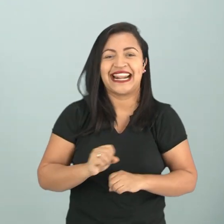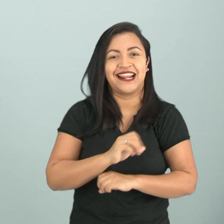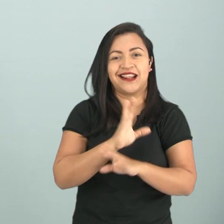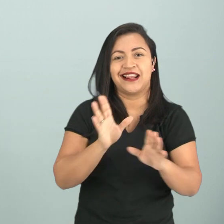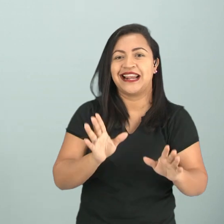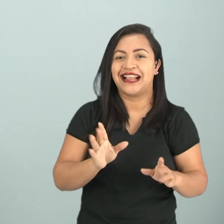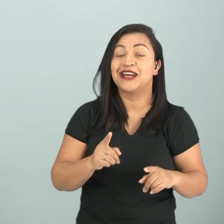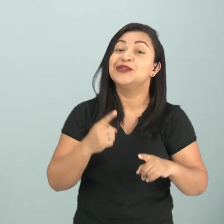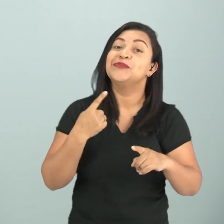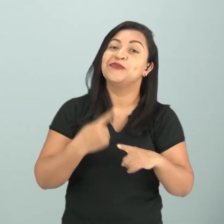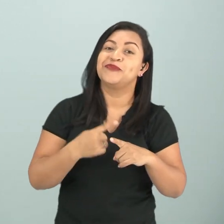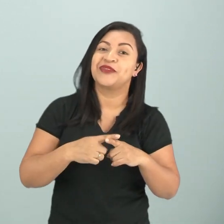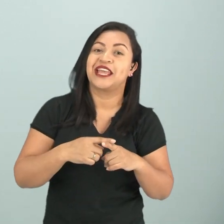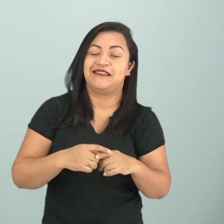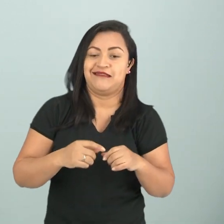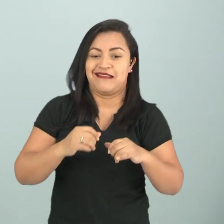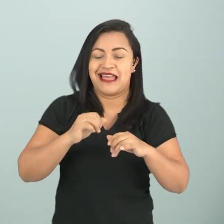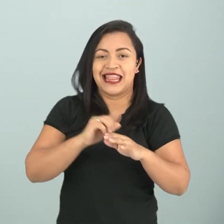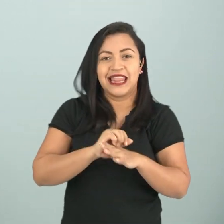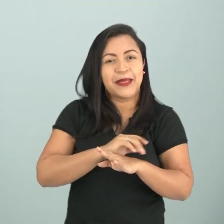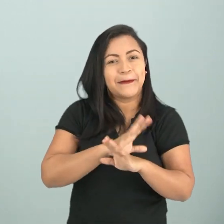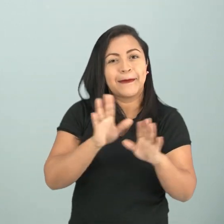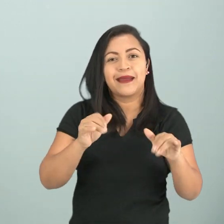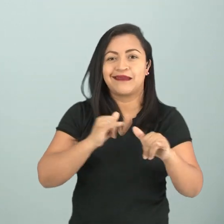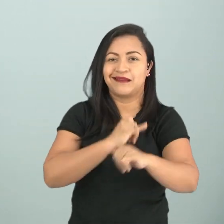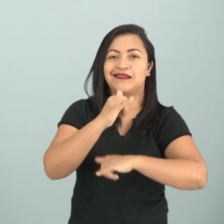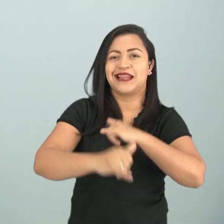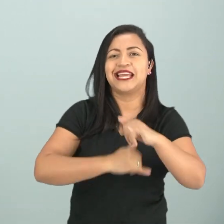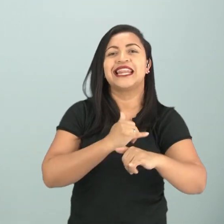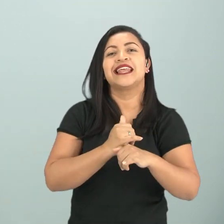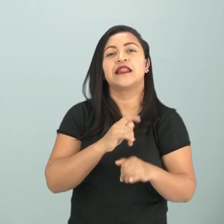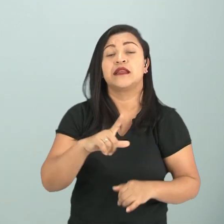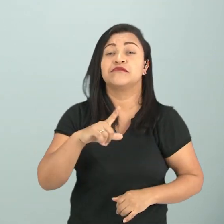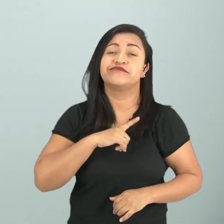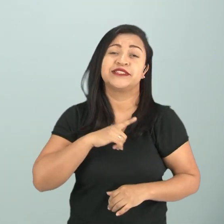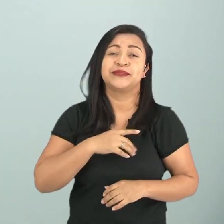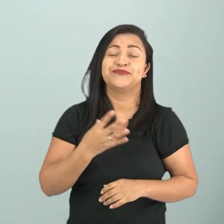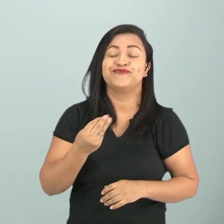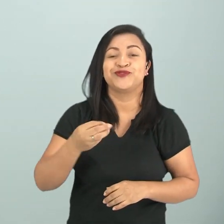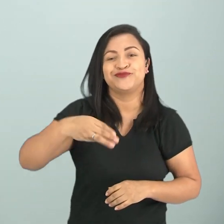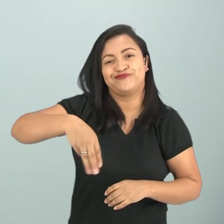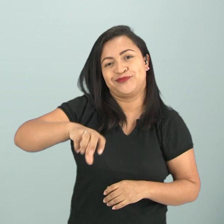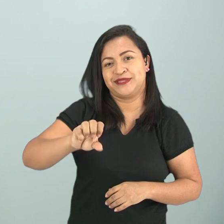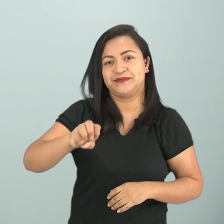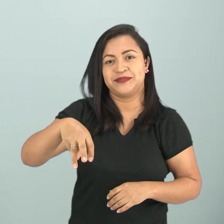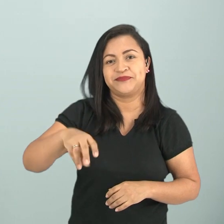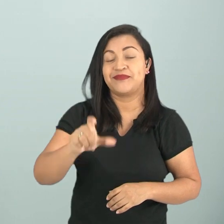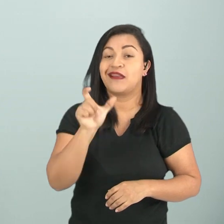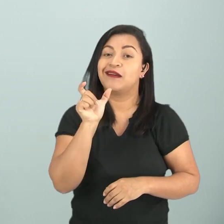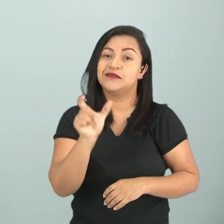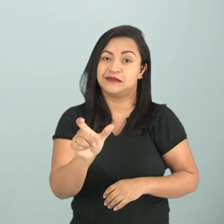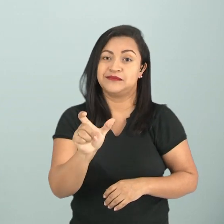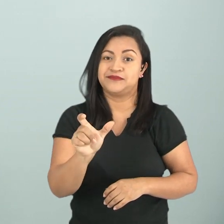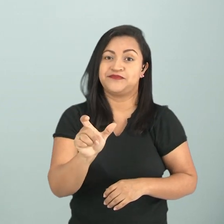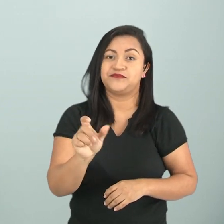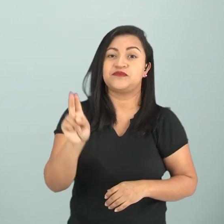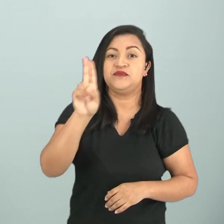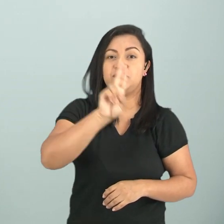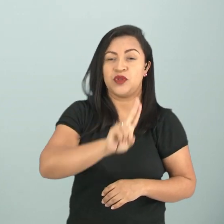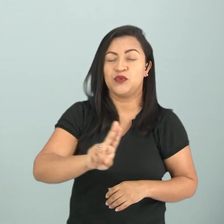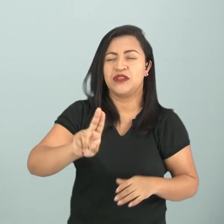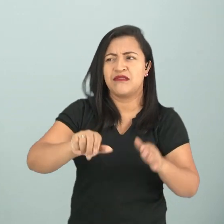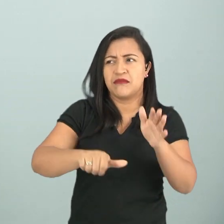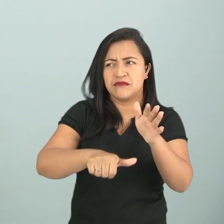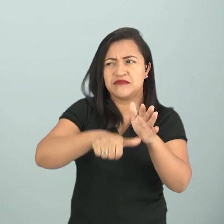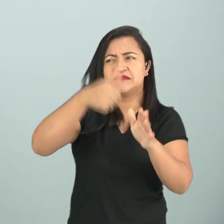abrir uma página da internet e não se deparar com um meme. Mas o que é é o meme? O meme, essa palavra, ela foi usada pela